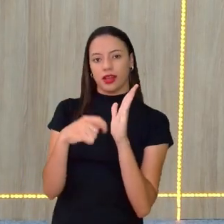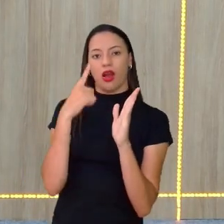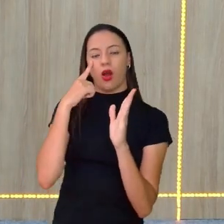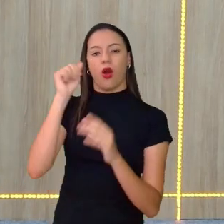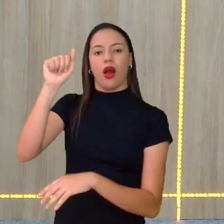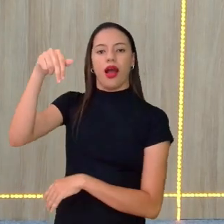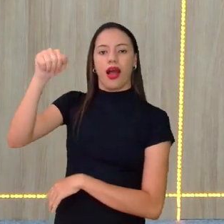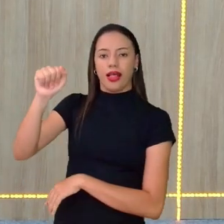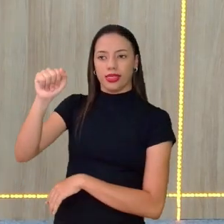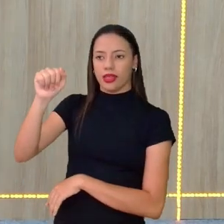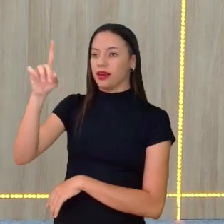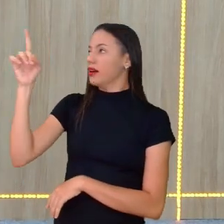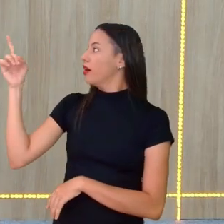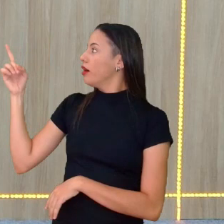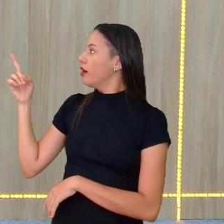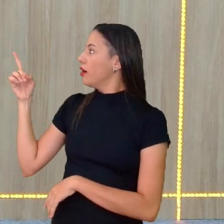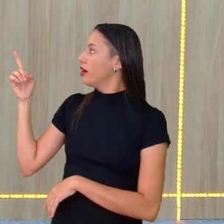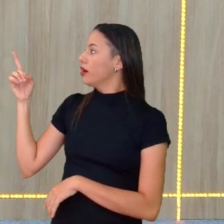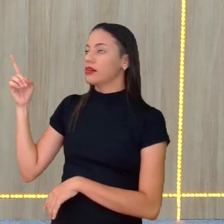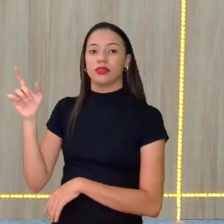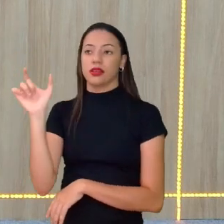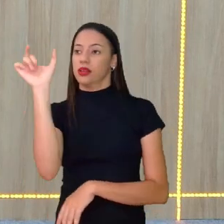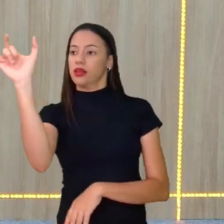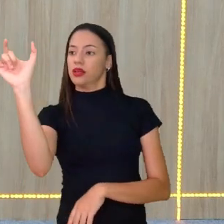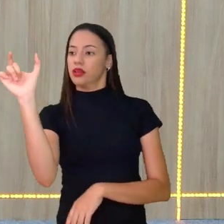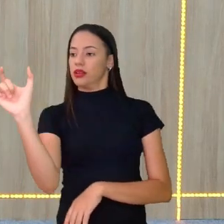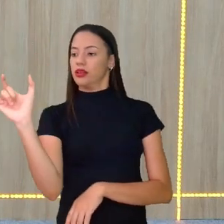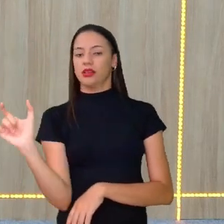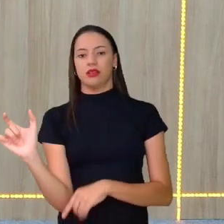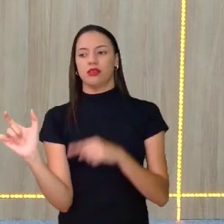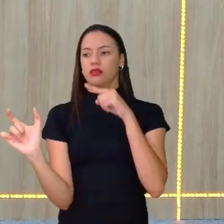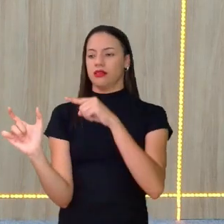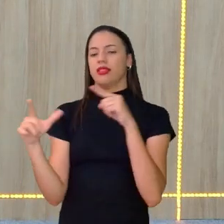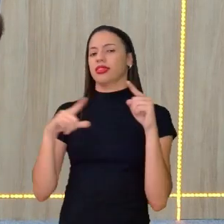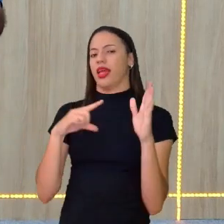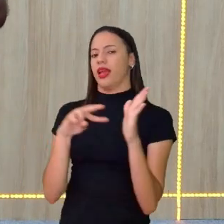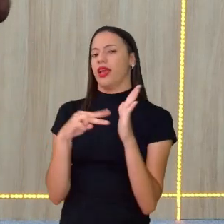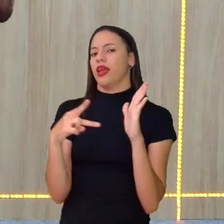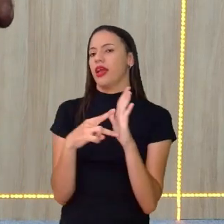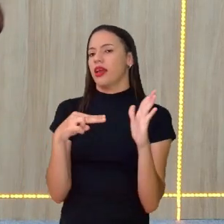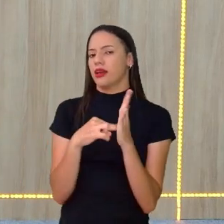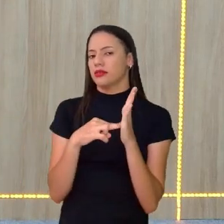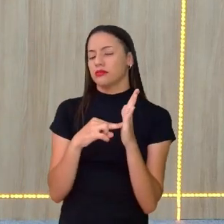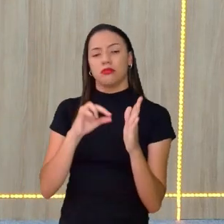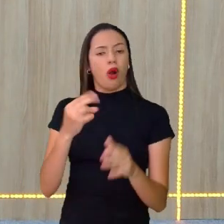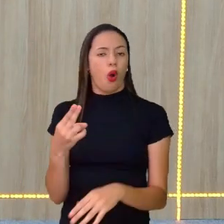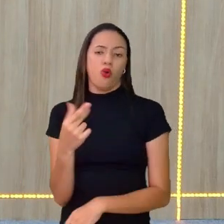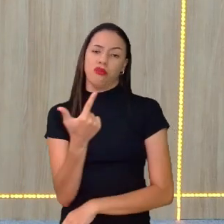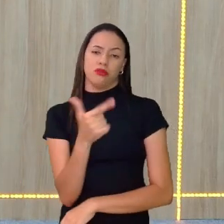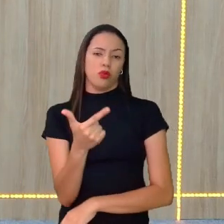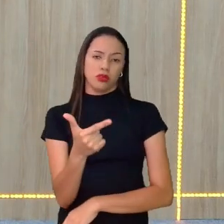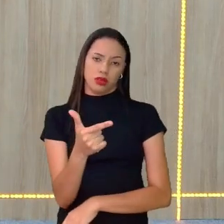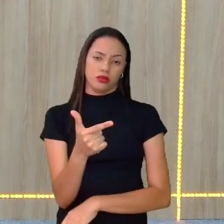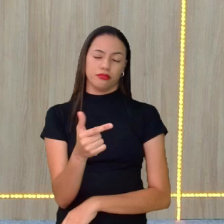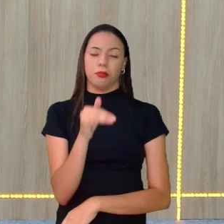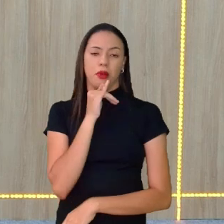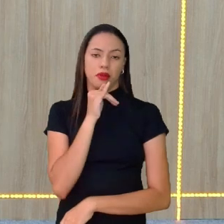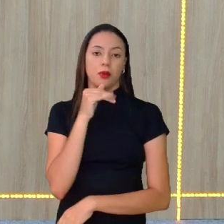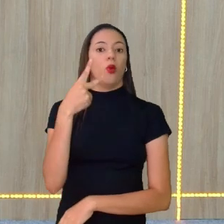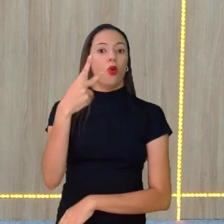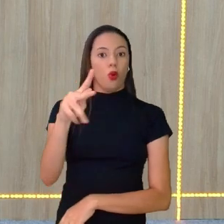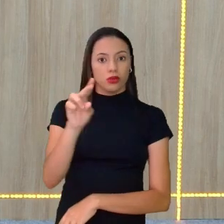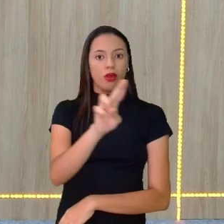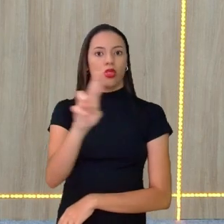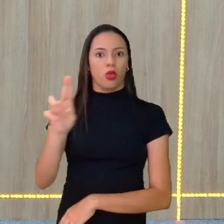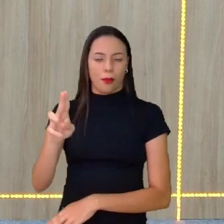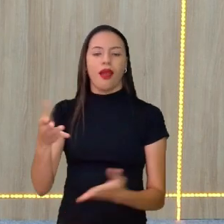palavras que são geradas. Essas palavras, elas podem ter sentido ou não. Por isso que você pode pegar o seu nome,